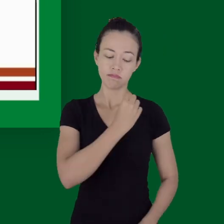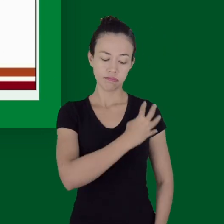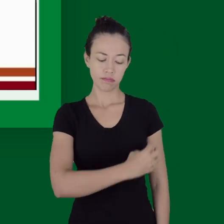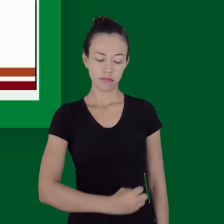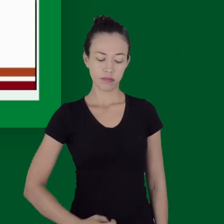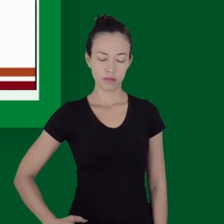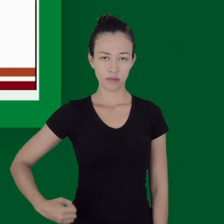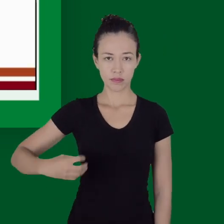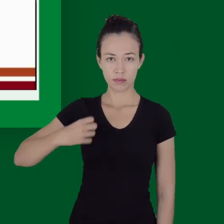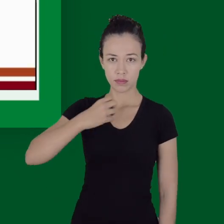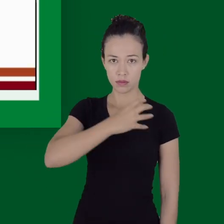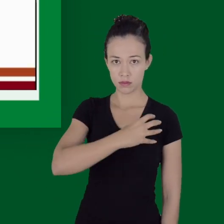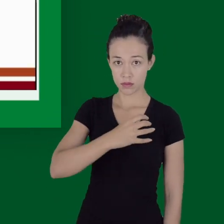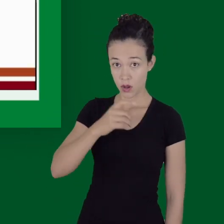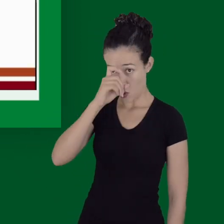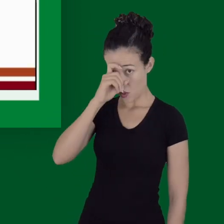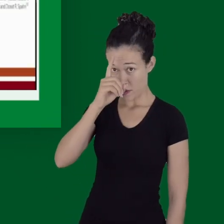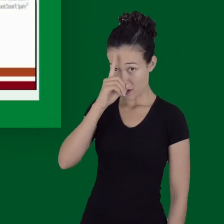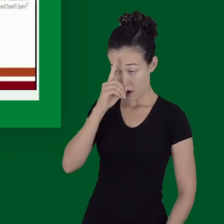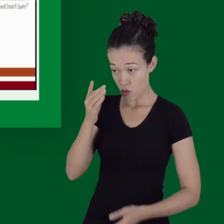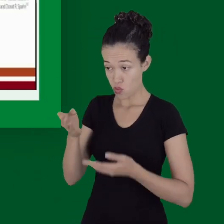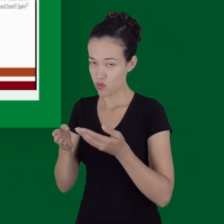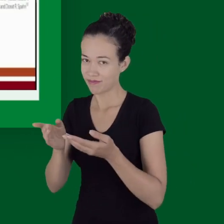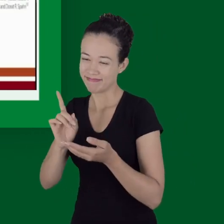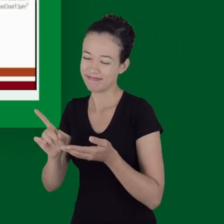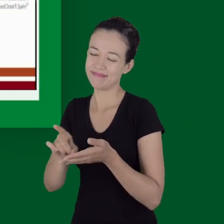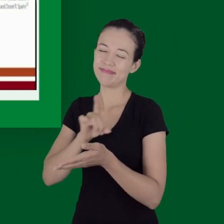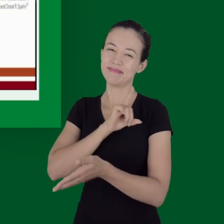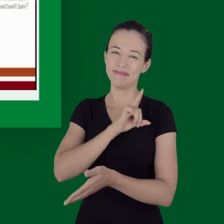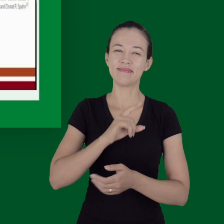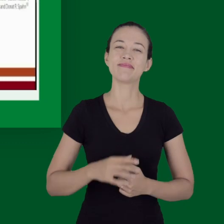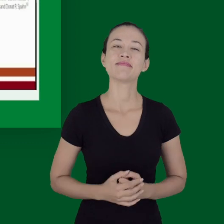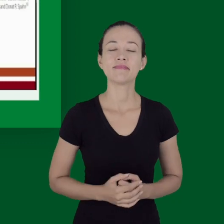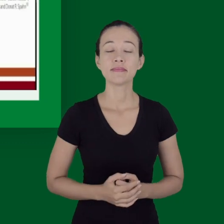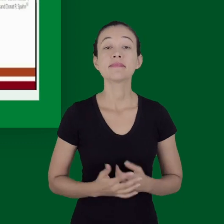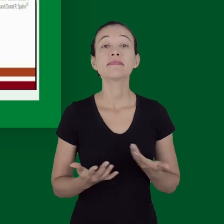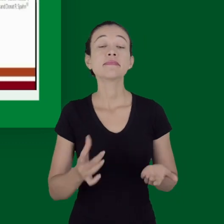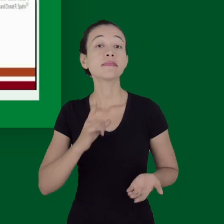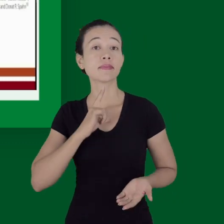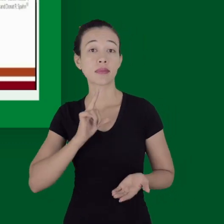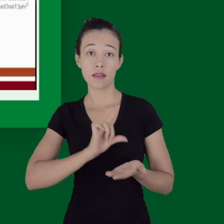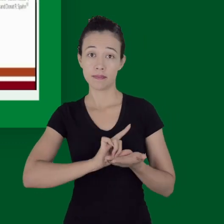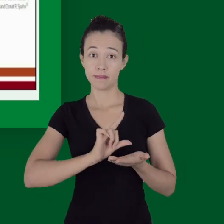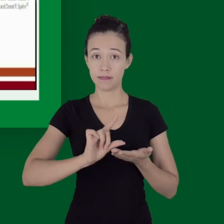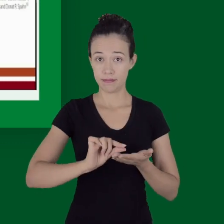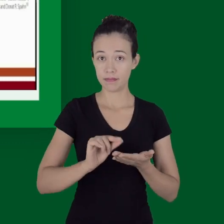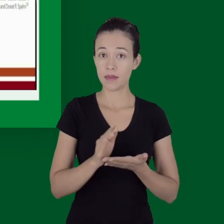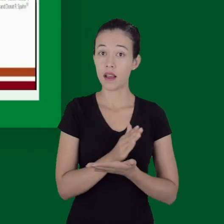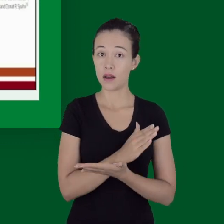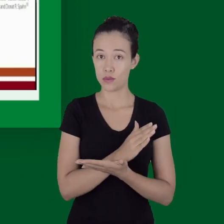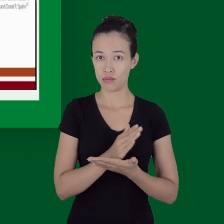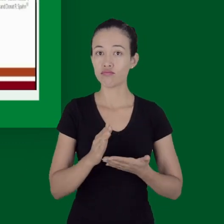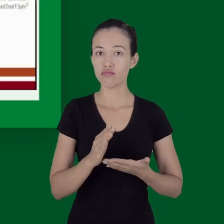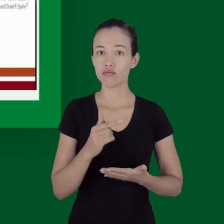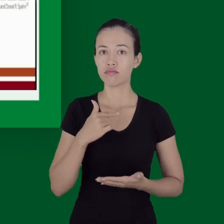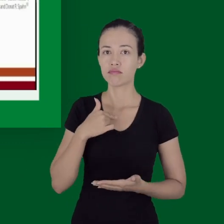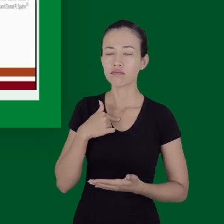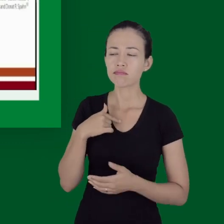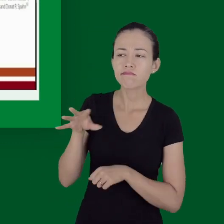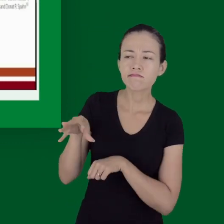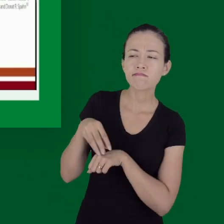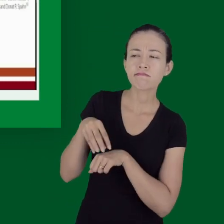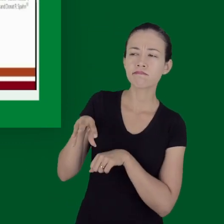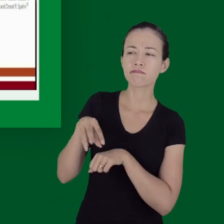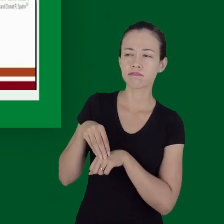atendimento pré-hospitalar. Para essa discussão, eu usei algumas referências. Usei a décima edição